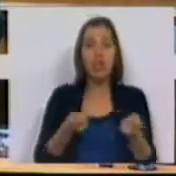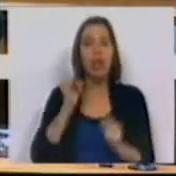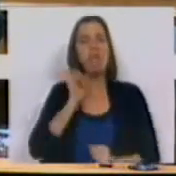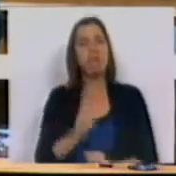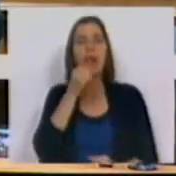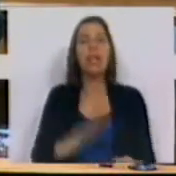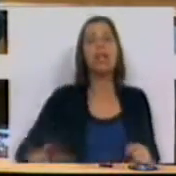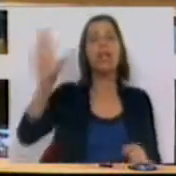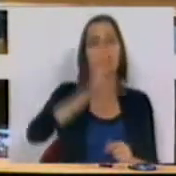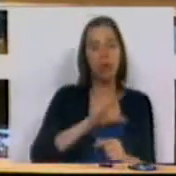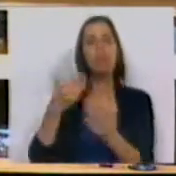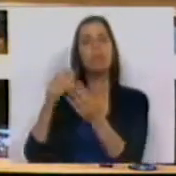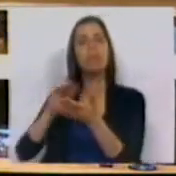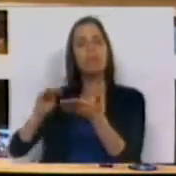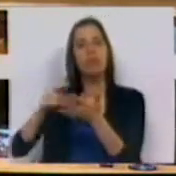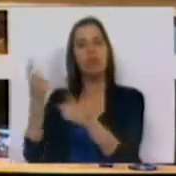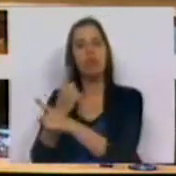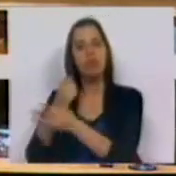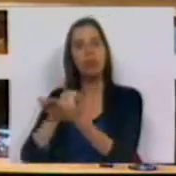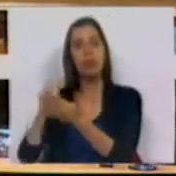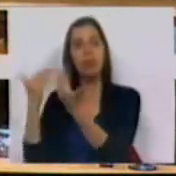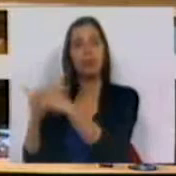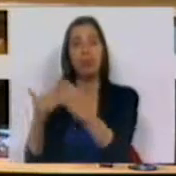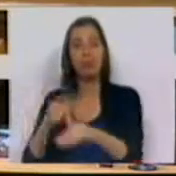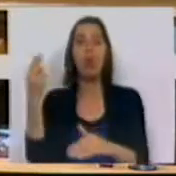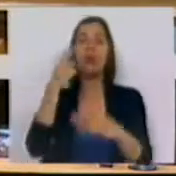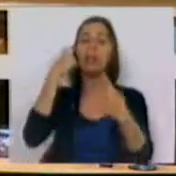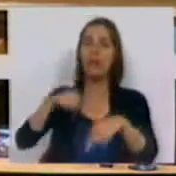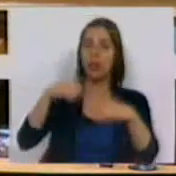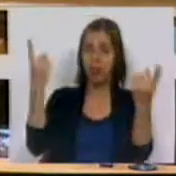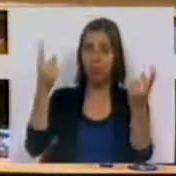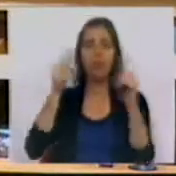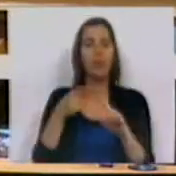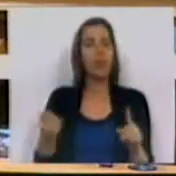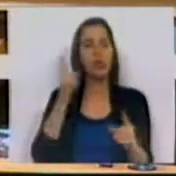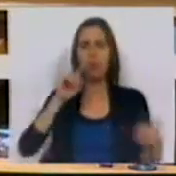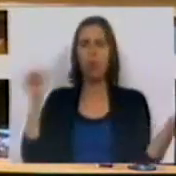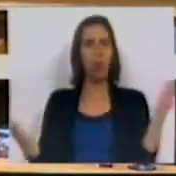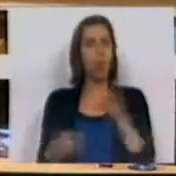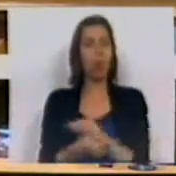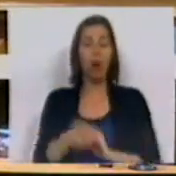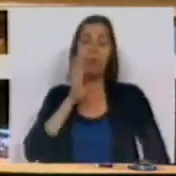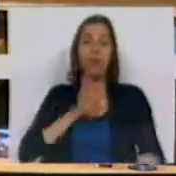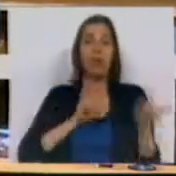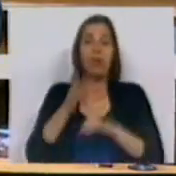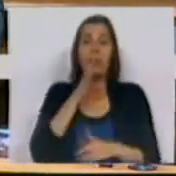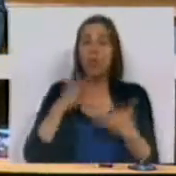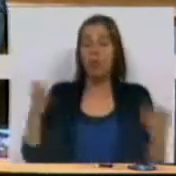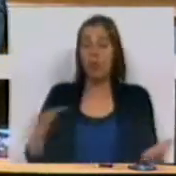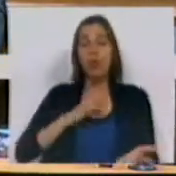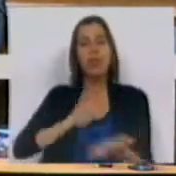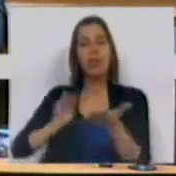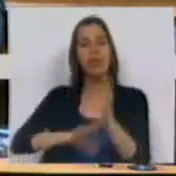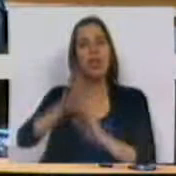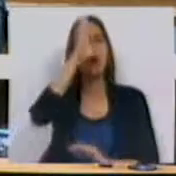territorial, às servidões administrativas e às restrições de utilidade pública e não o contrário. Senhoras e senhores deputados, senhor